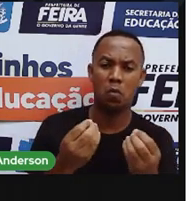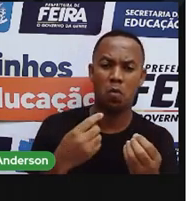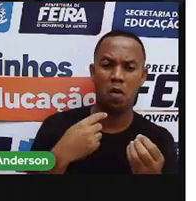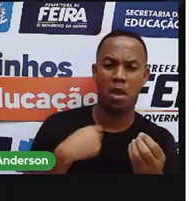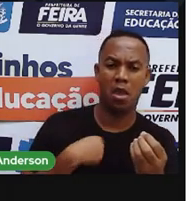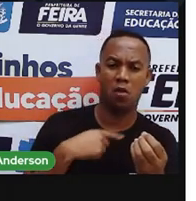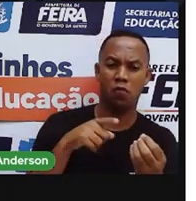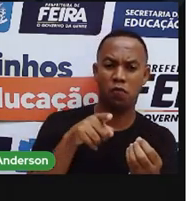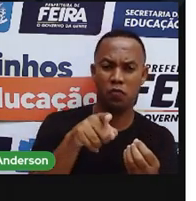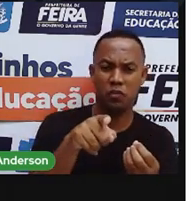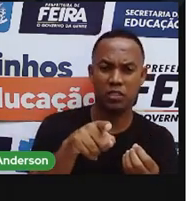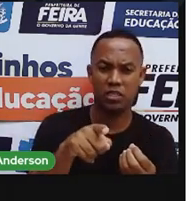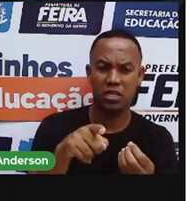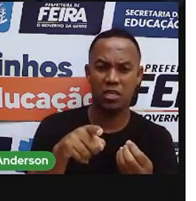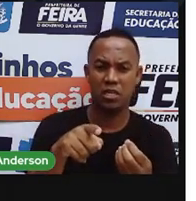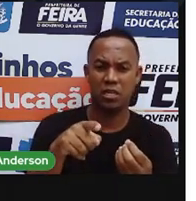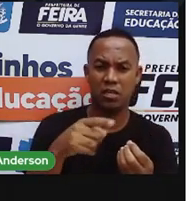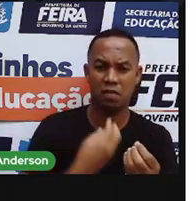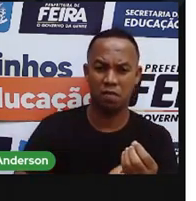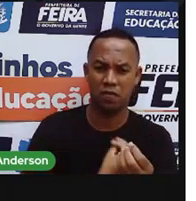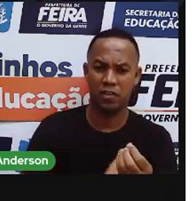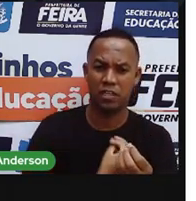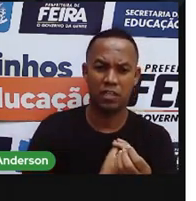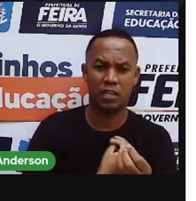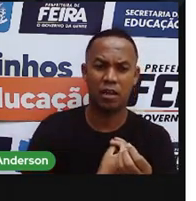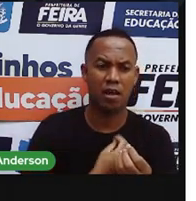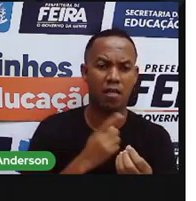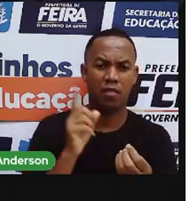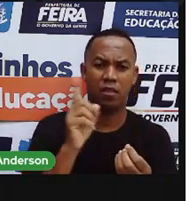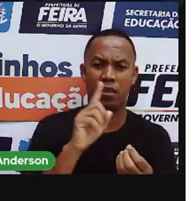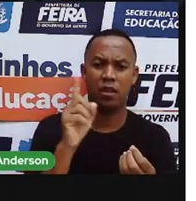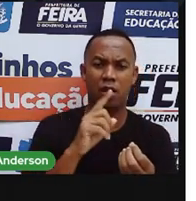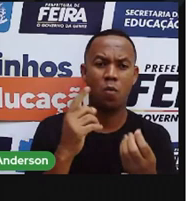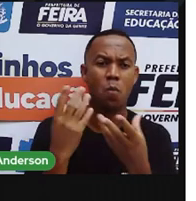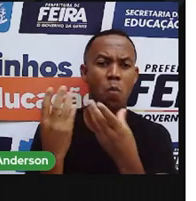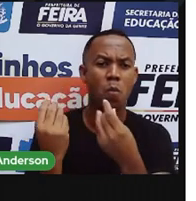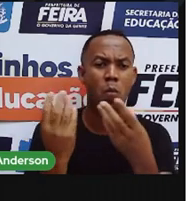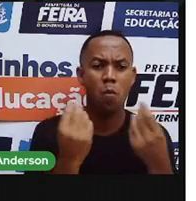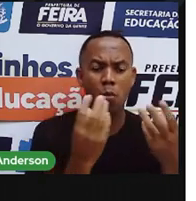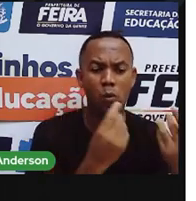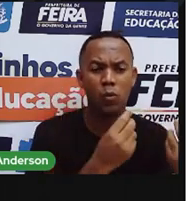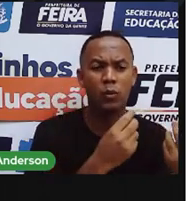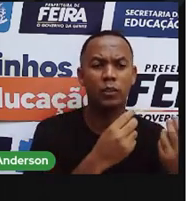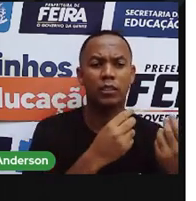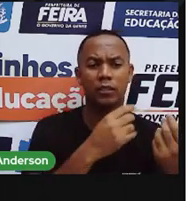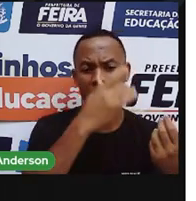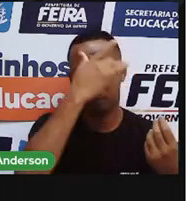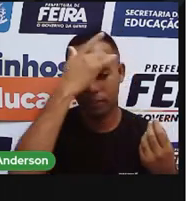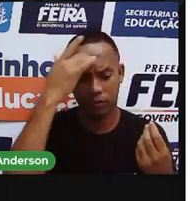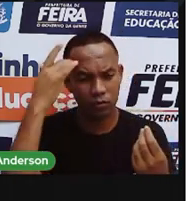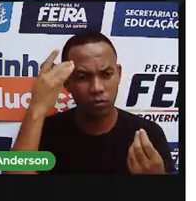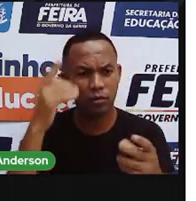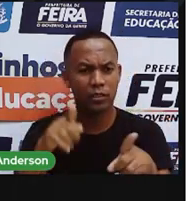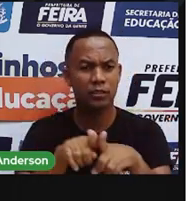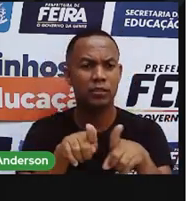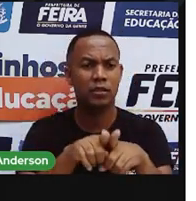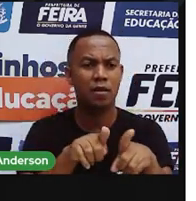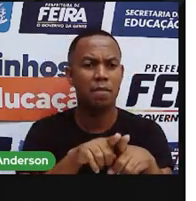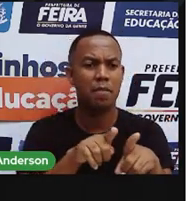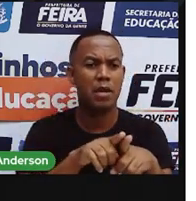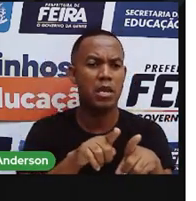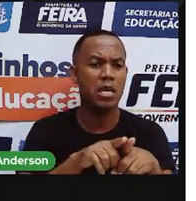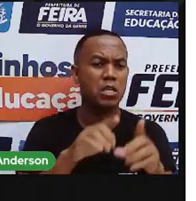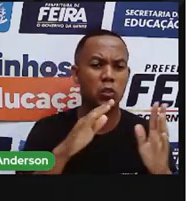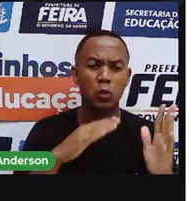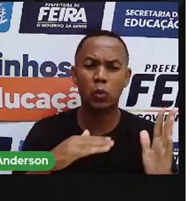você, Anderson, aos seres humanos. E não acaba afetando só a pessoa que o quê? Que polui o meio ambiente, ela